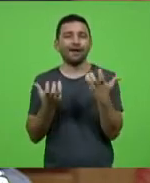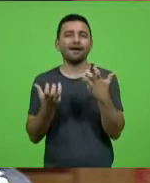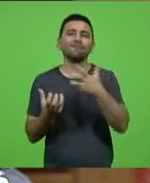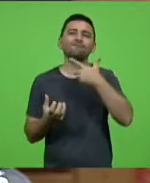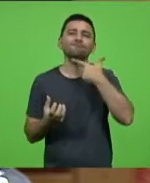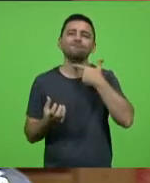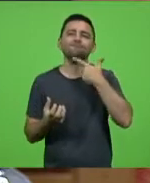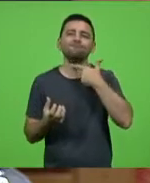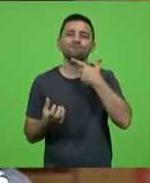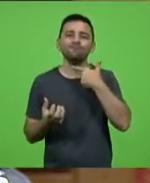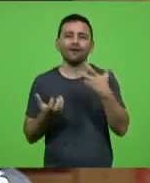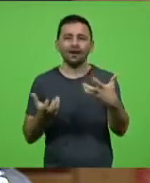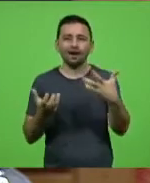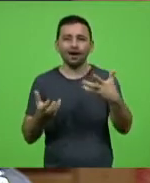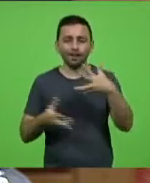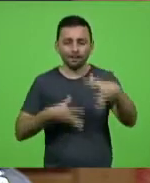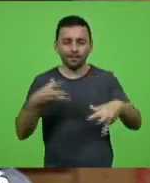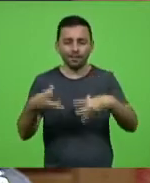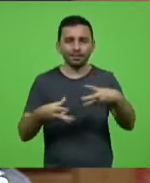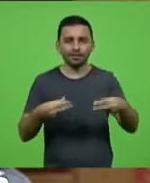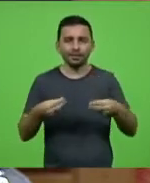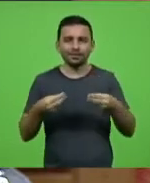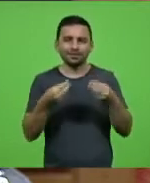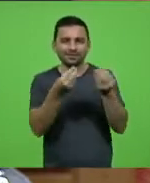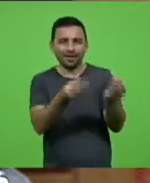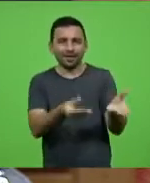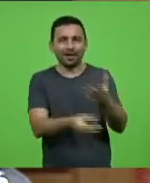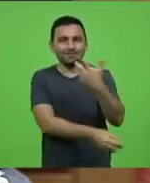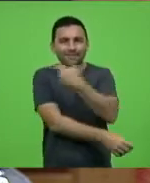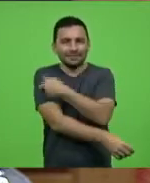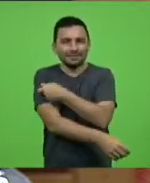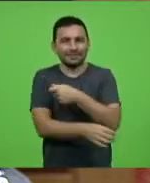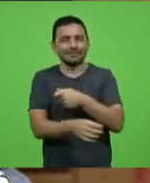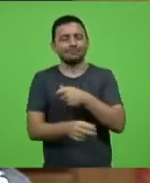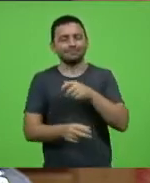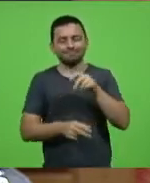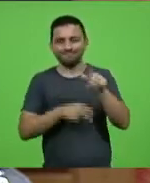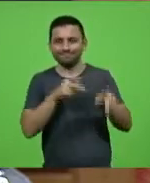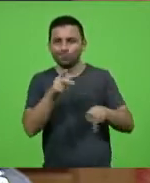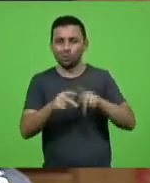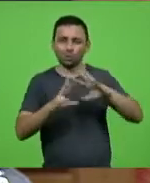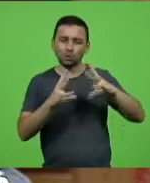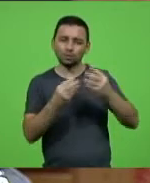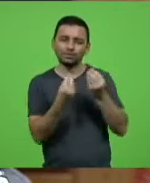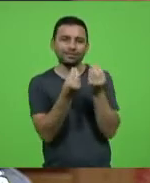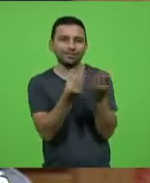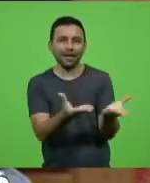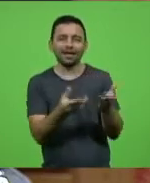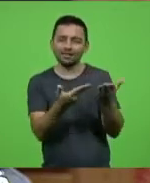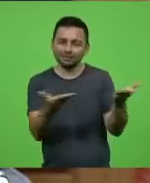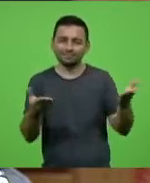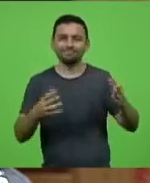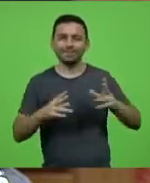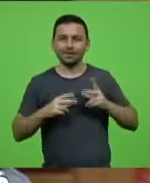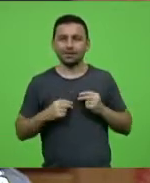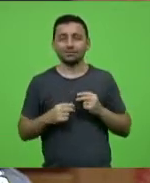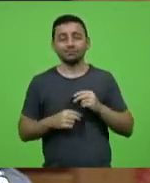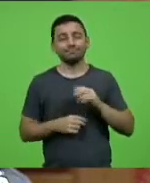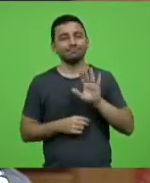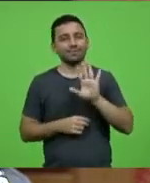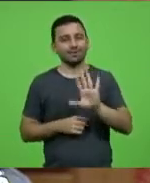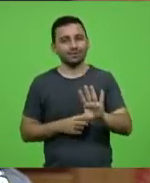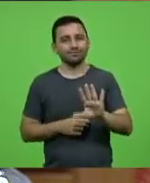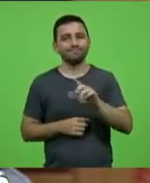dar de presente lá vacina para toda aquela população que merece, mas a